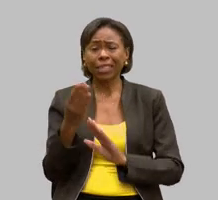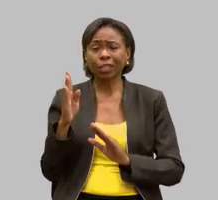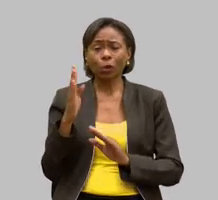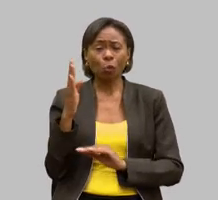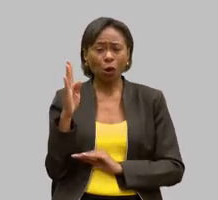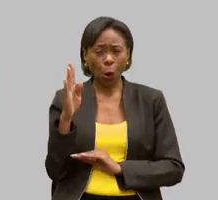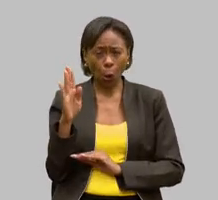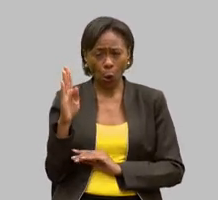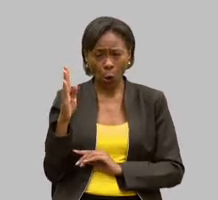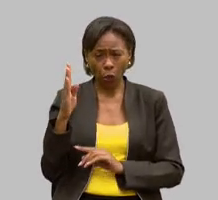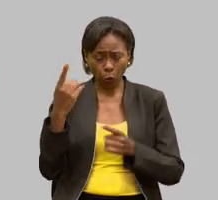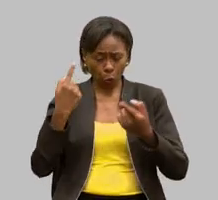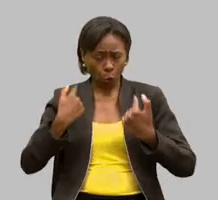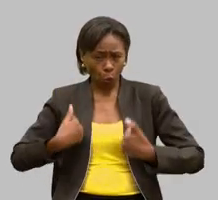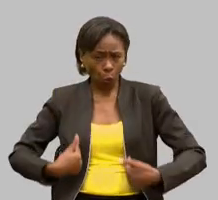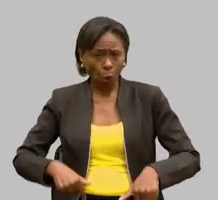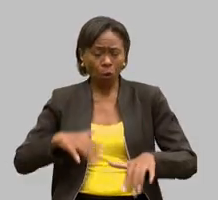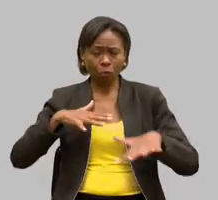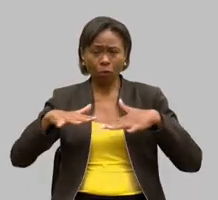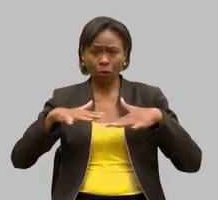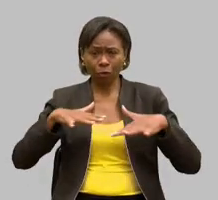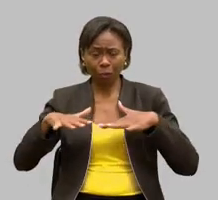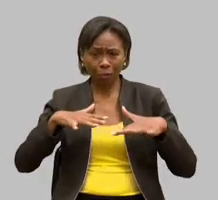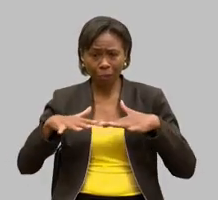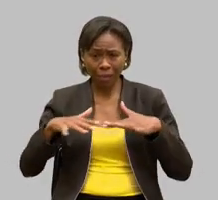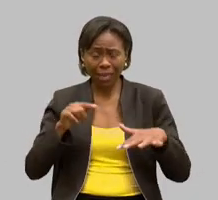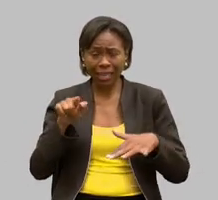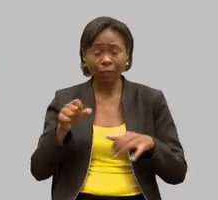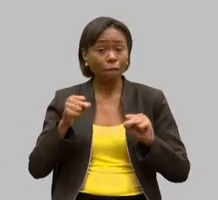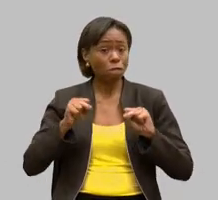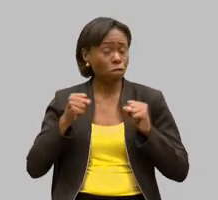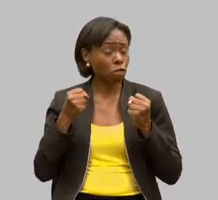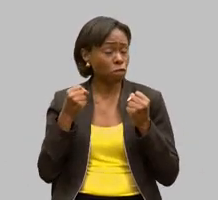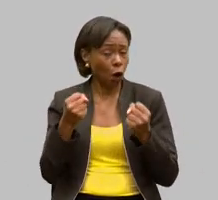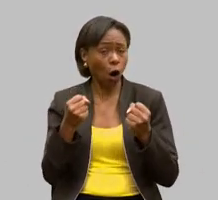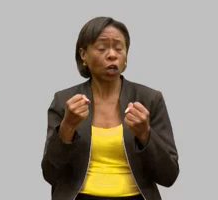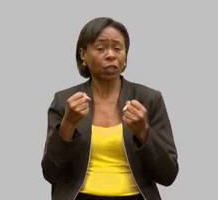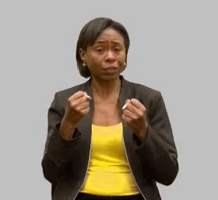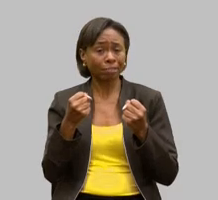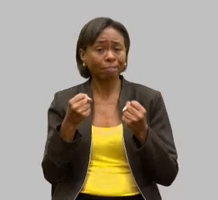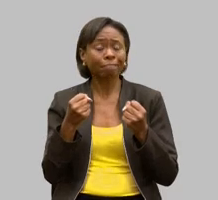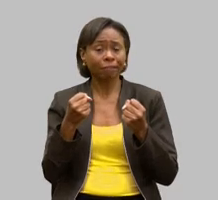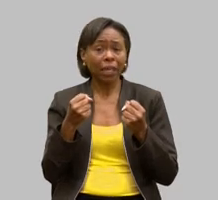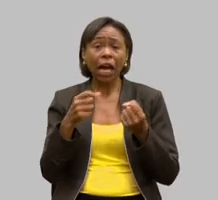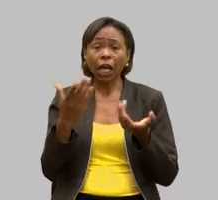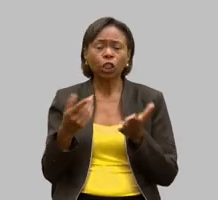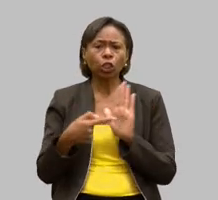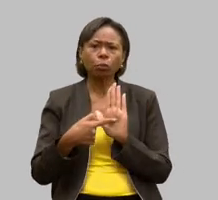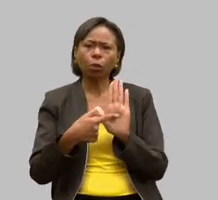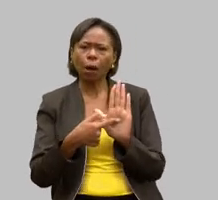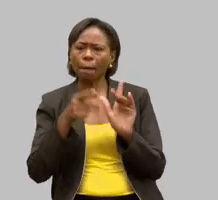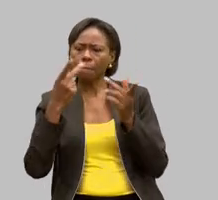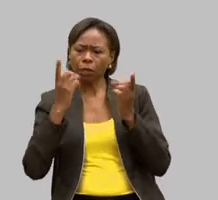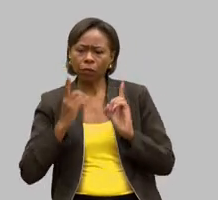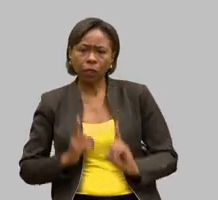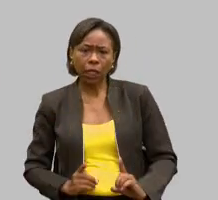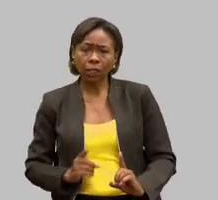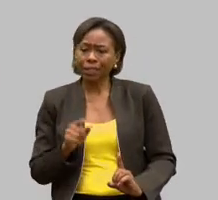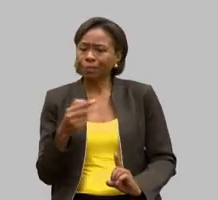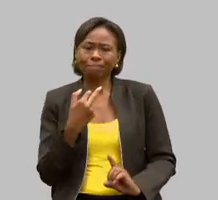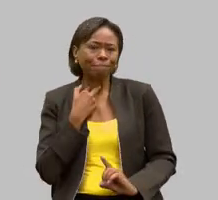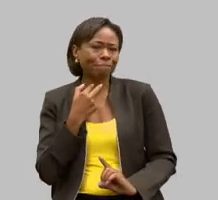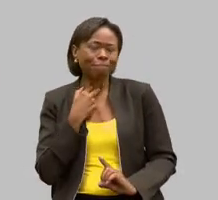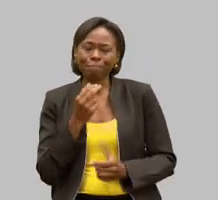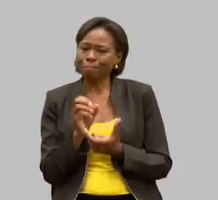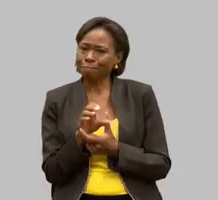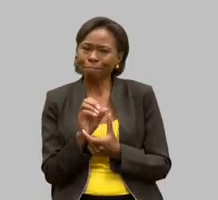forte que ele combate quando a gente tenta mostrar a pessoa com deficiência que não tem aptidão para ser alfabetizada que não vai para a